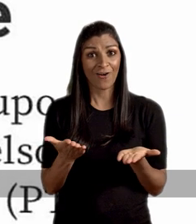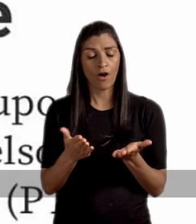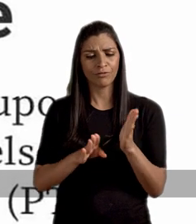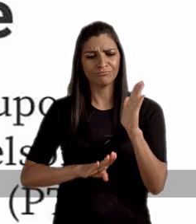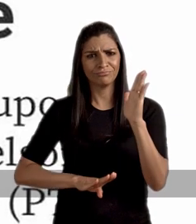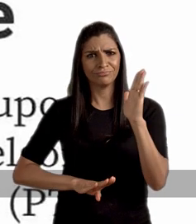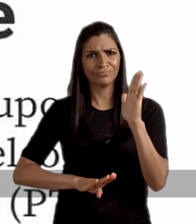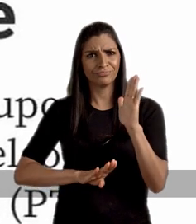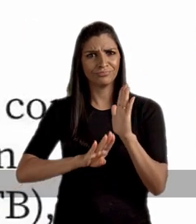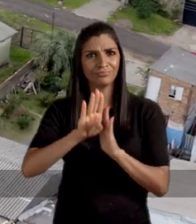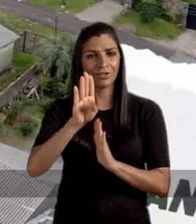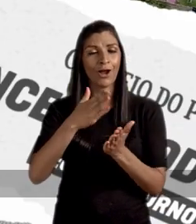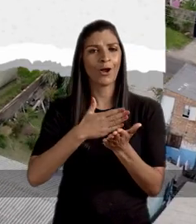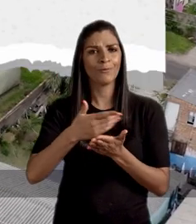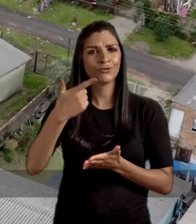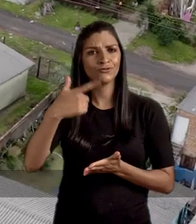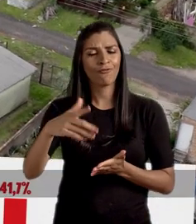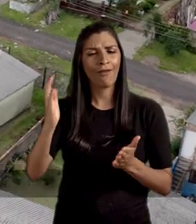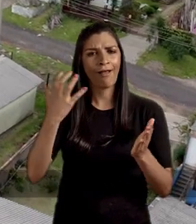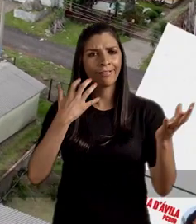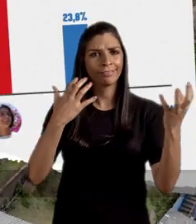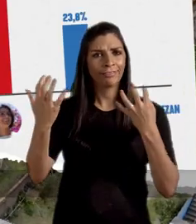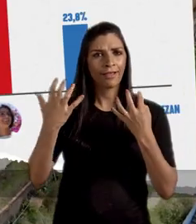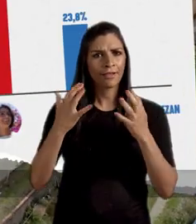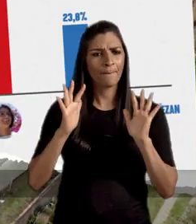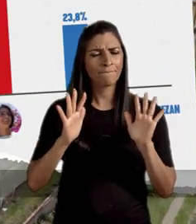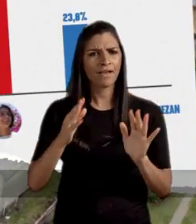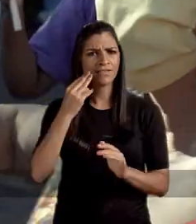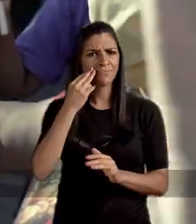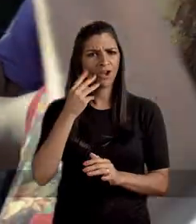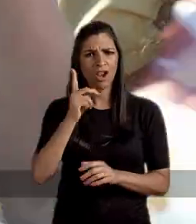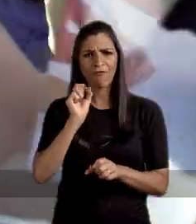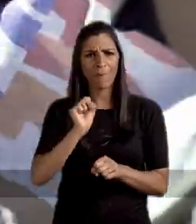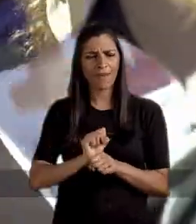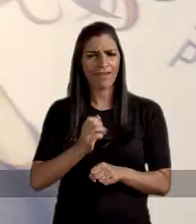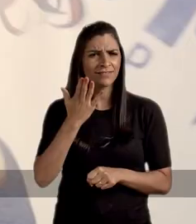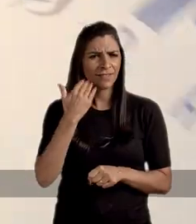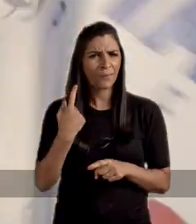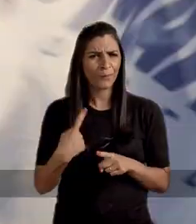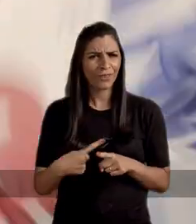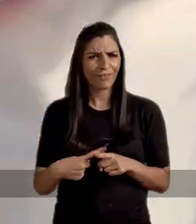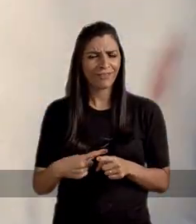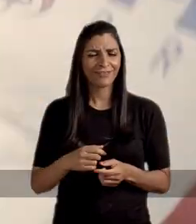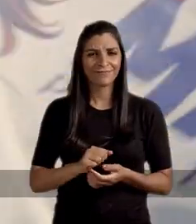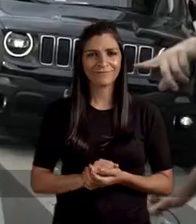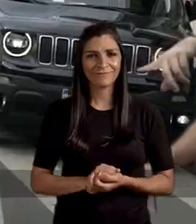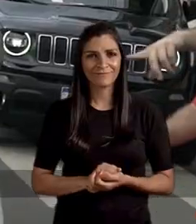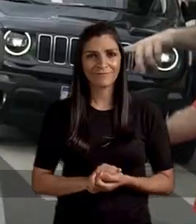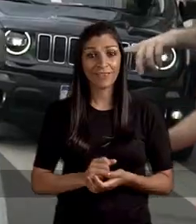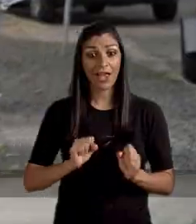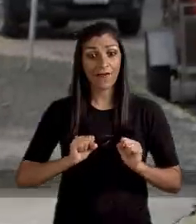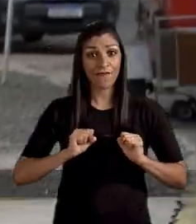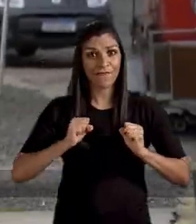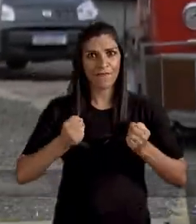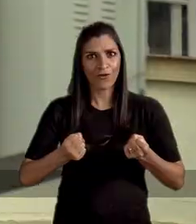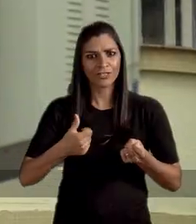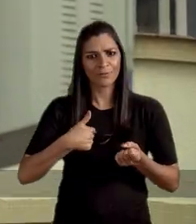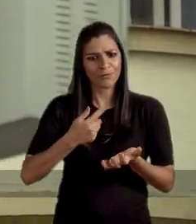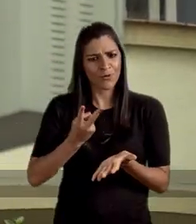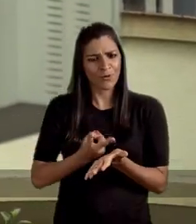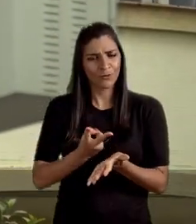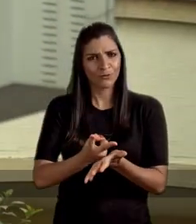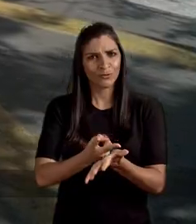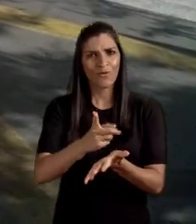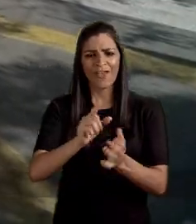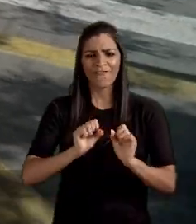Agora que está na frente nas pesquisas, começaram os ataques de novo. Mas ela não vai parar. Sabe por quê? A força